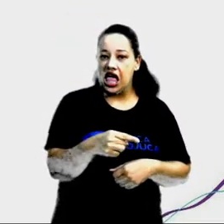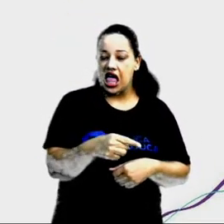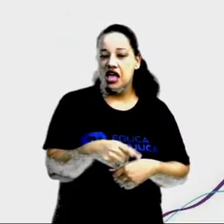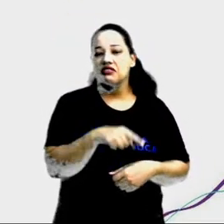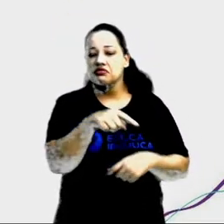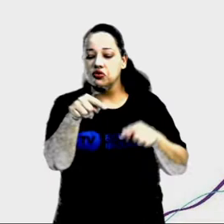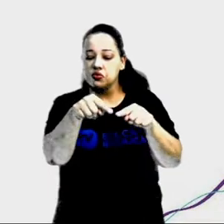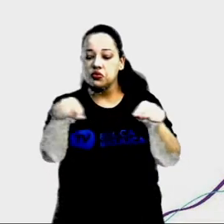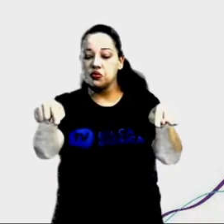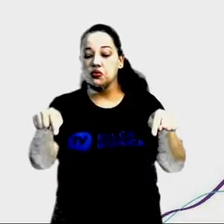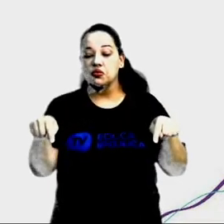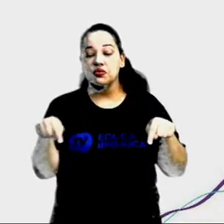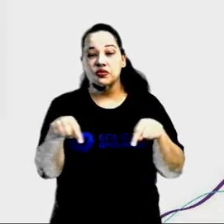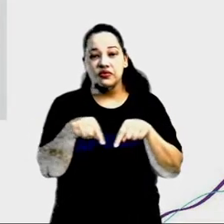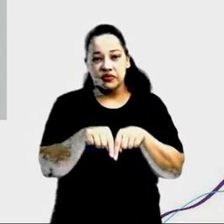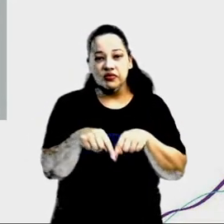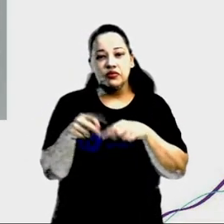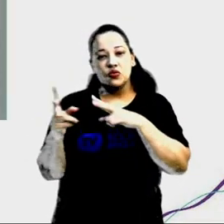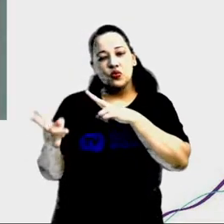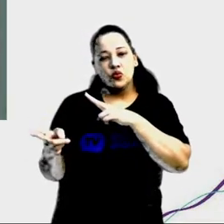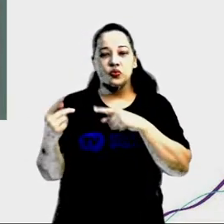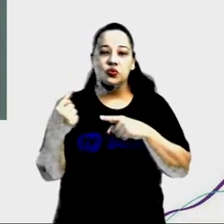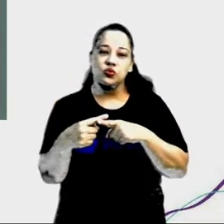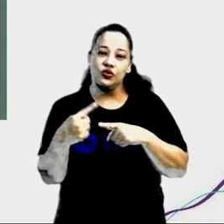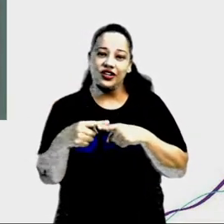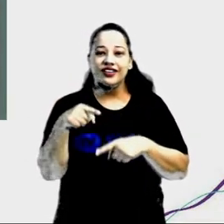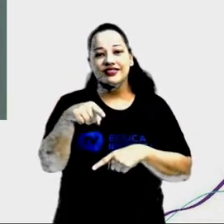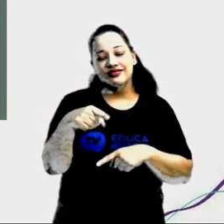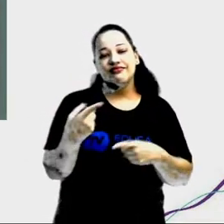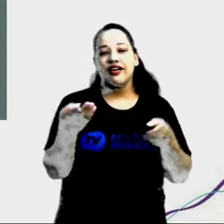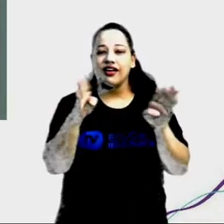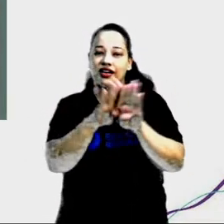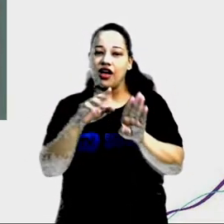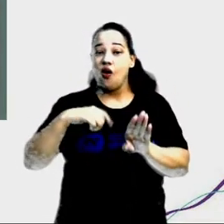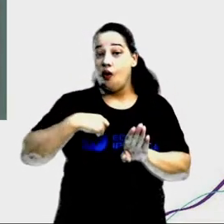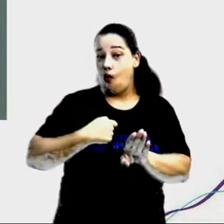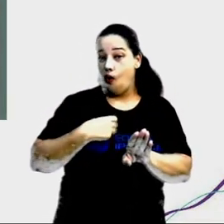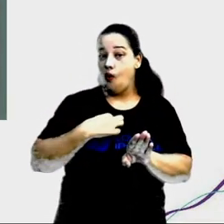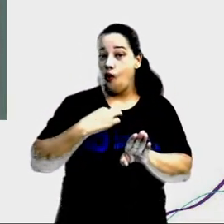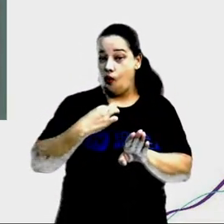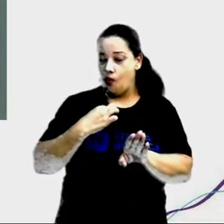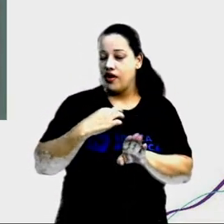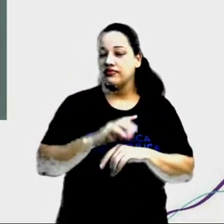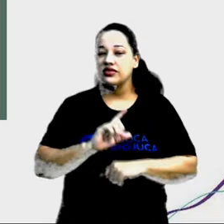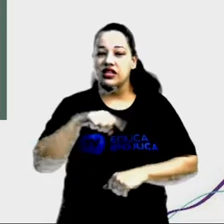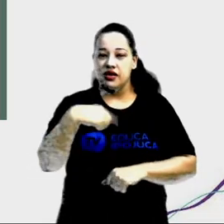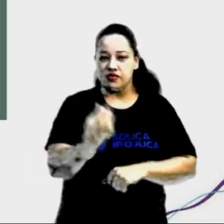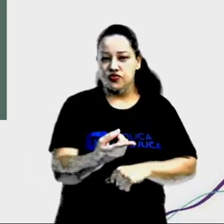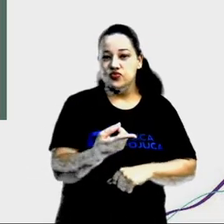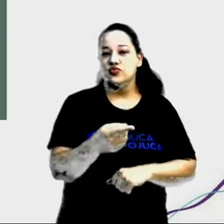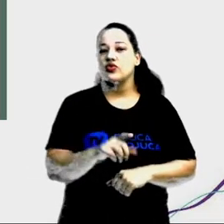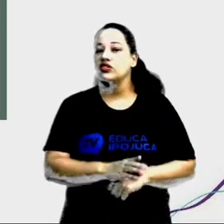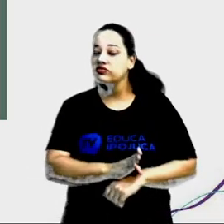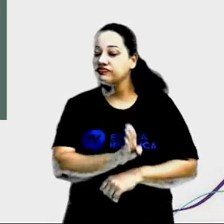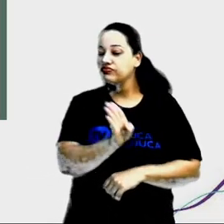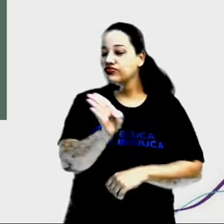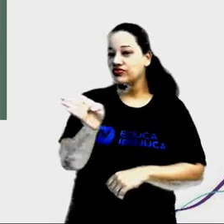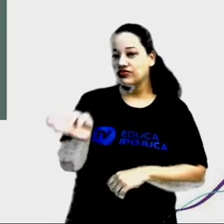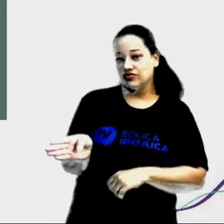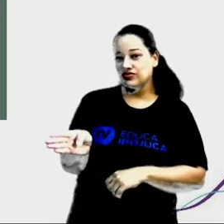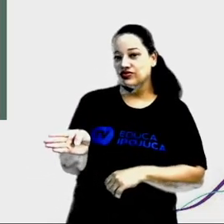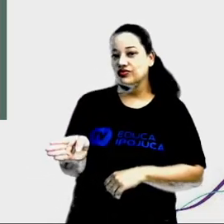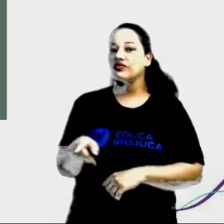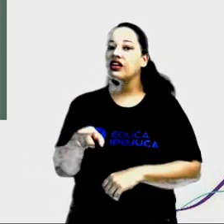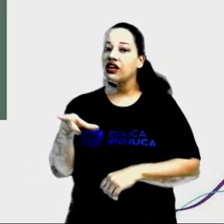Por causa do guarda-roupa. Depois, esse homem foi para a cozinha, porque na cozinha tem uma